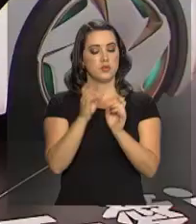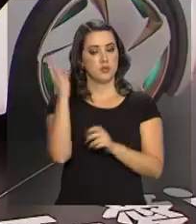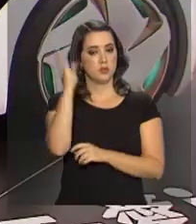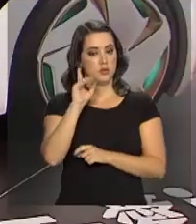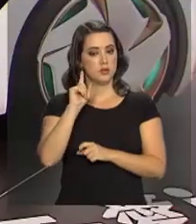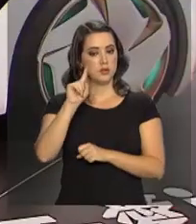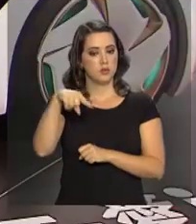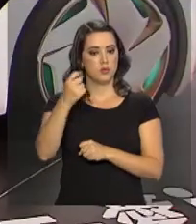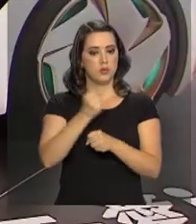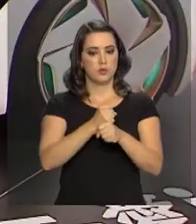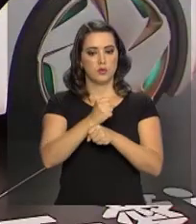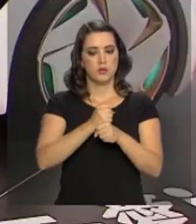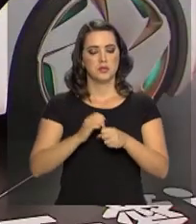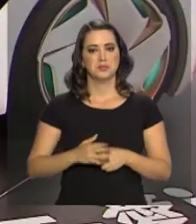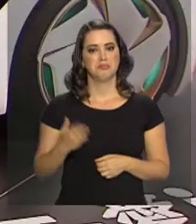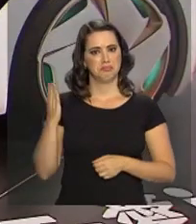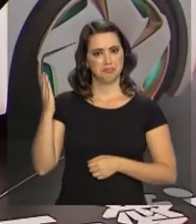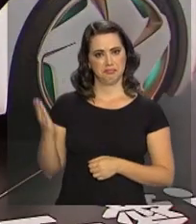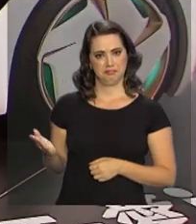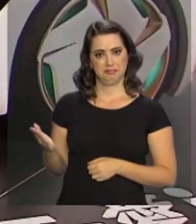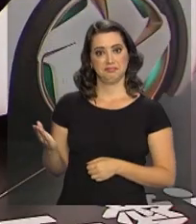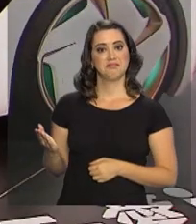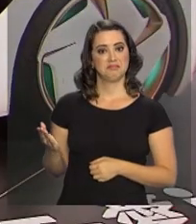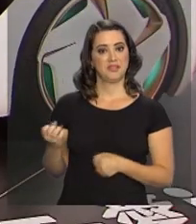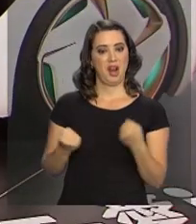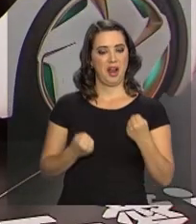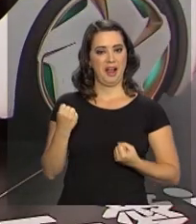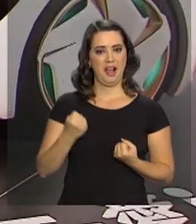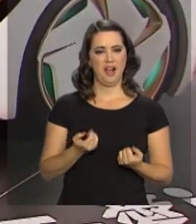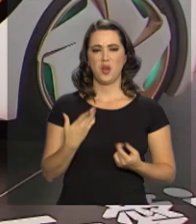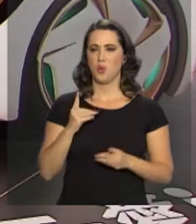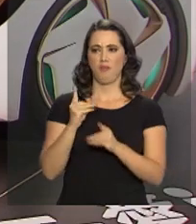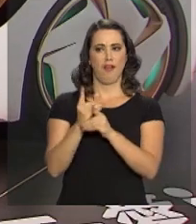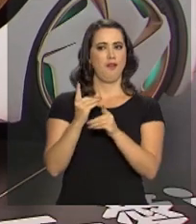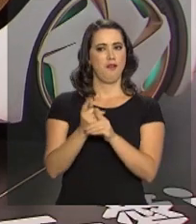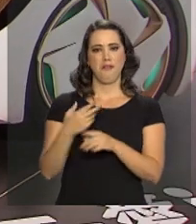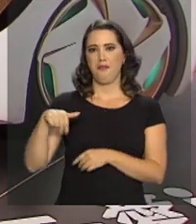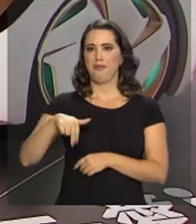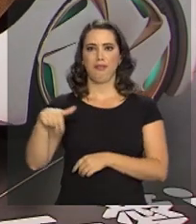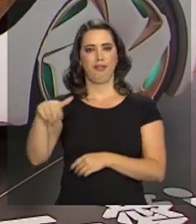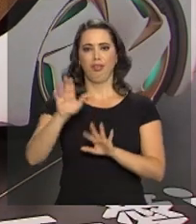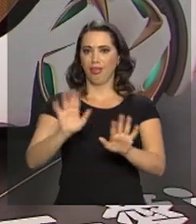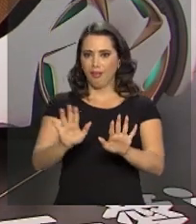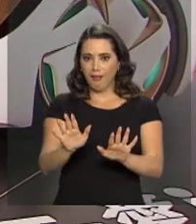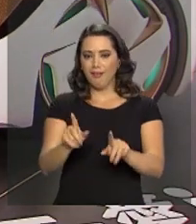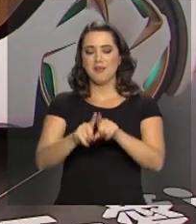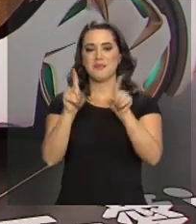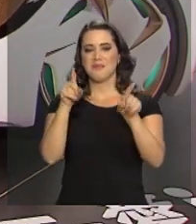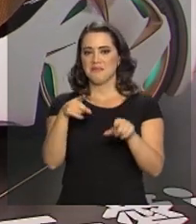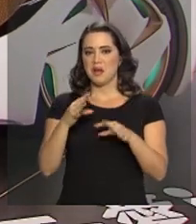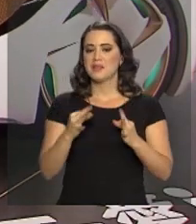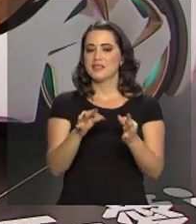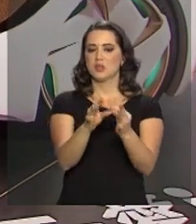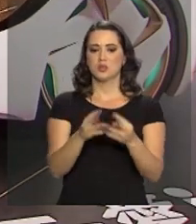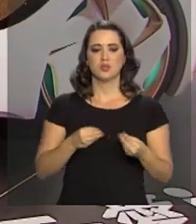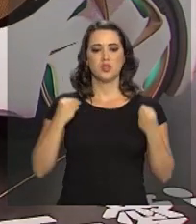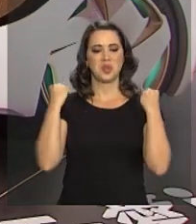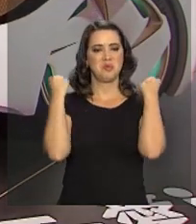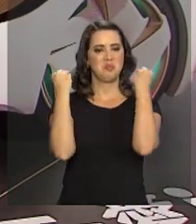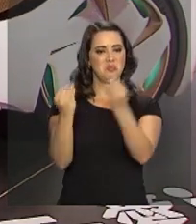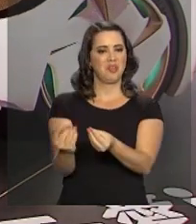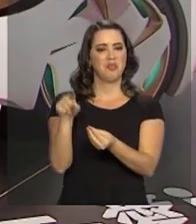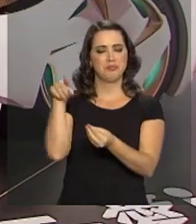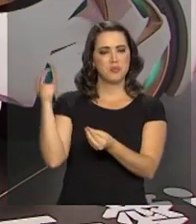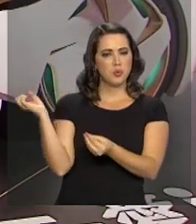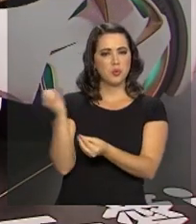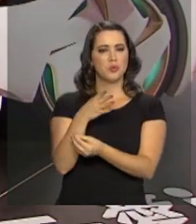que vem. Este é um carro conceito, o que significa que a gente não vai encontrar ele rodando nas ruas. Mas a tecnologia que ele traz pode fazer